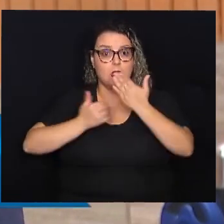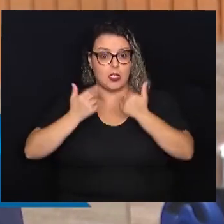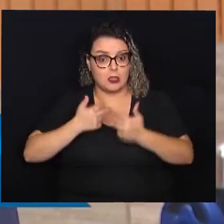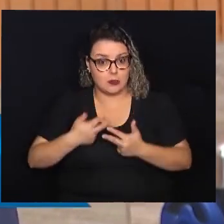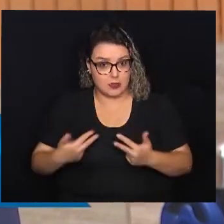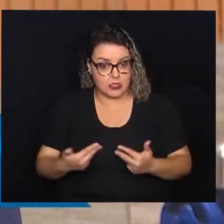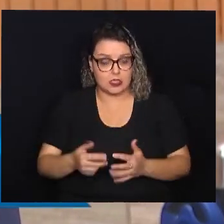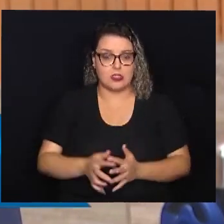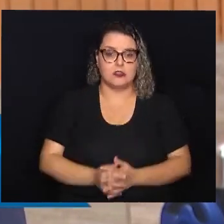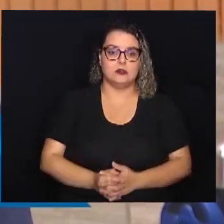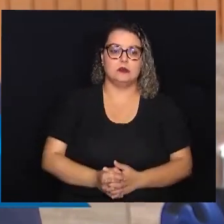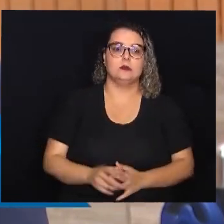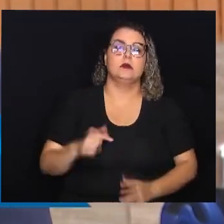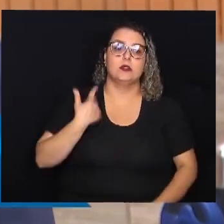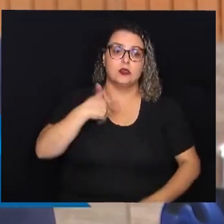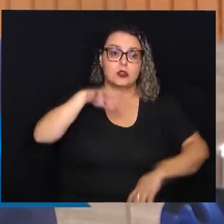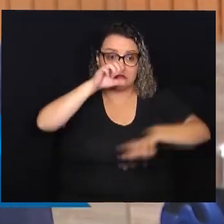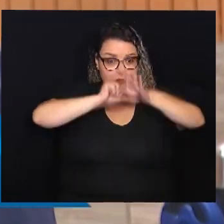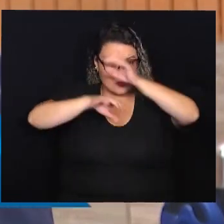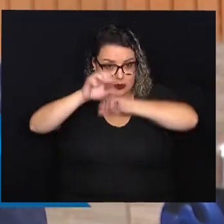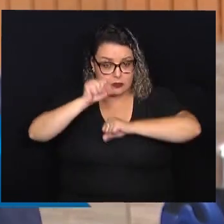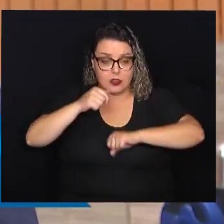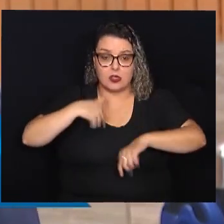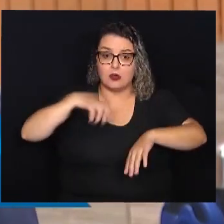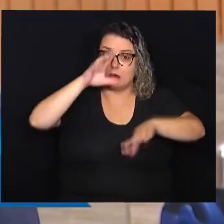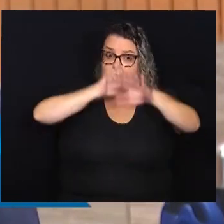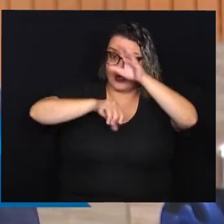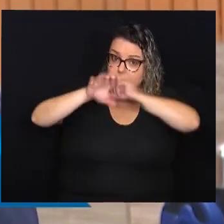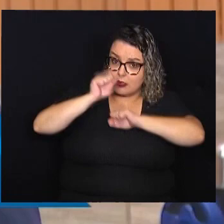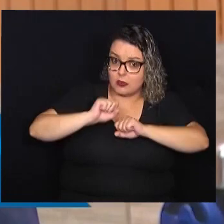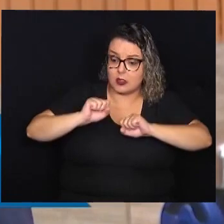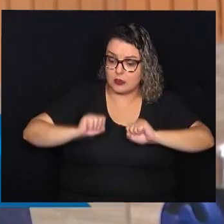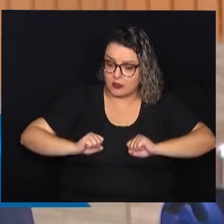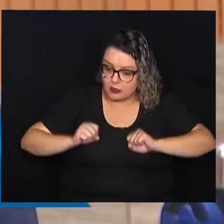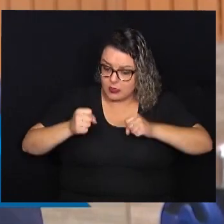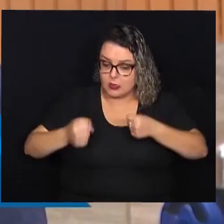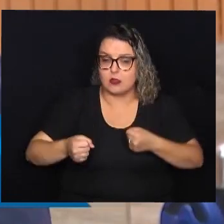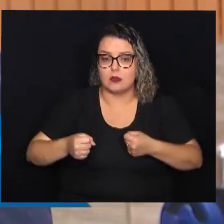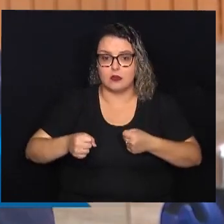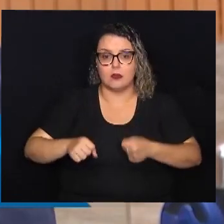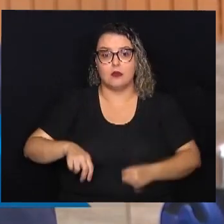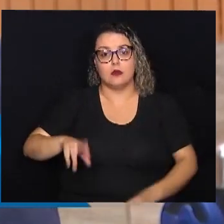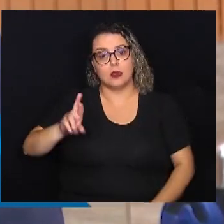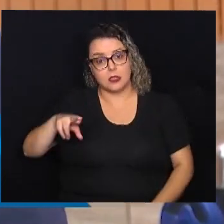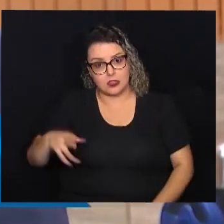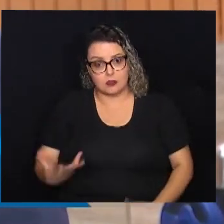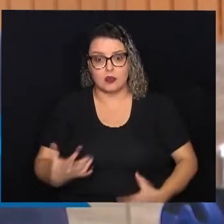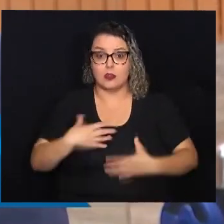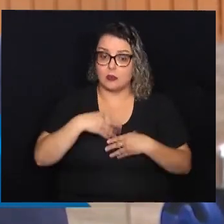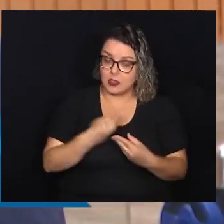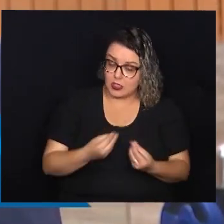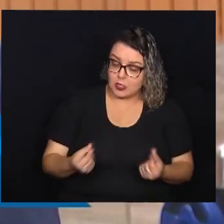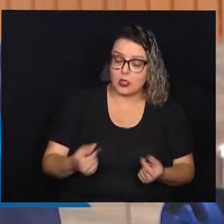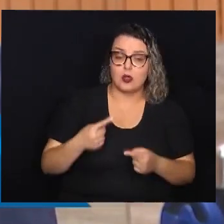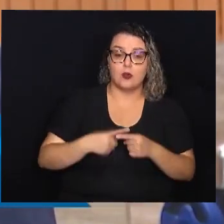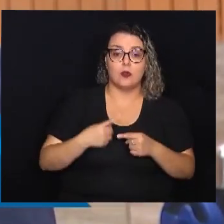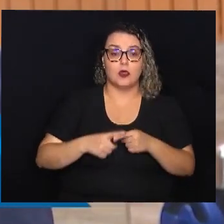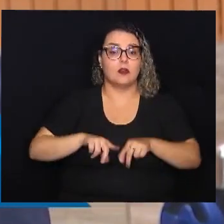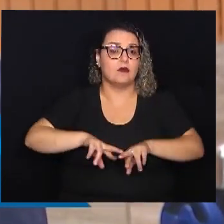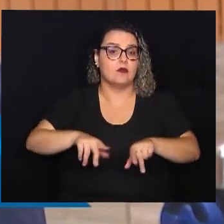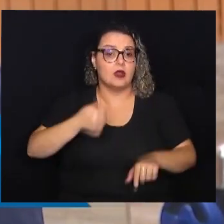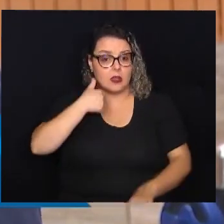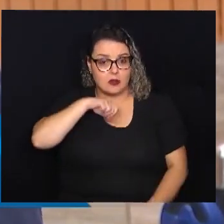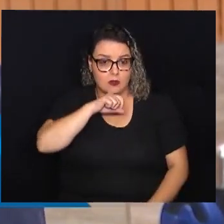também alimentação. Então, a gente vai aprendendo. Eu estou aprendendo muito com essa bandeira, com essa causa. Me sensibilizei